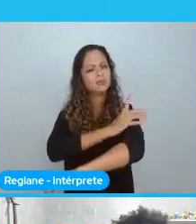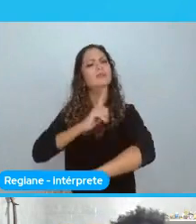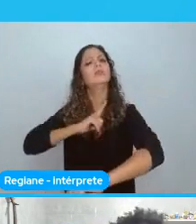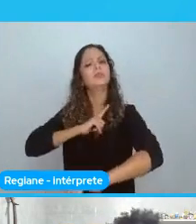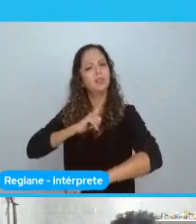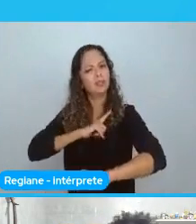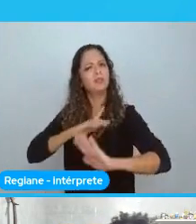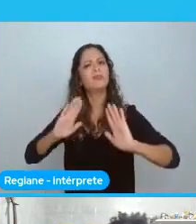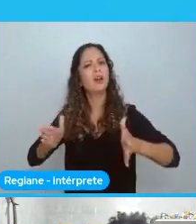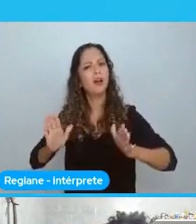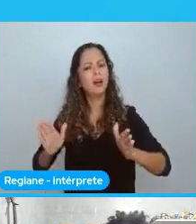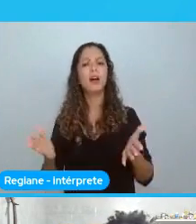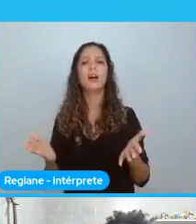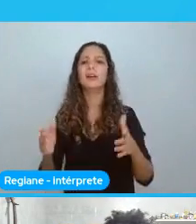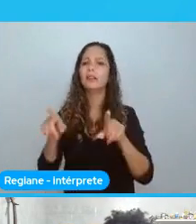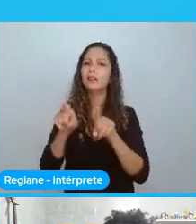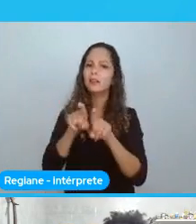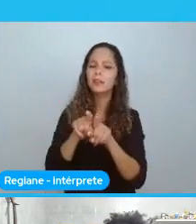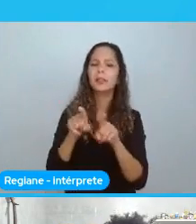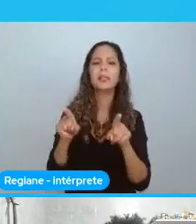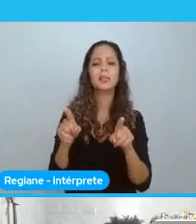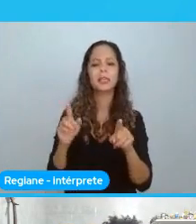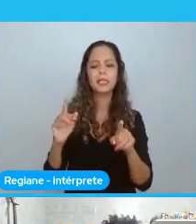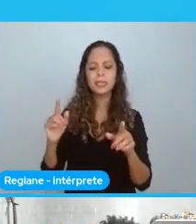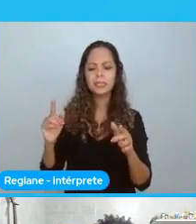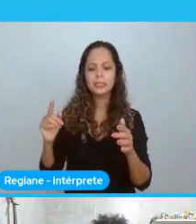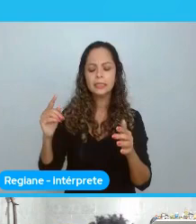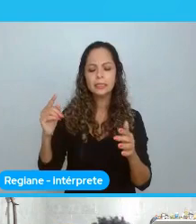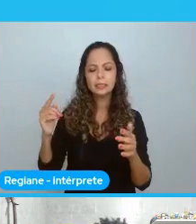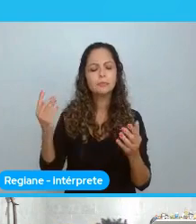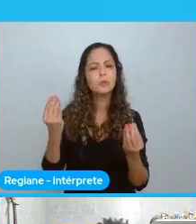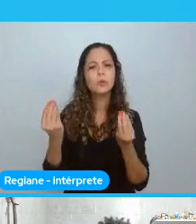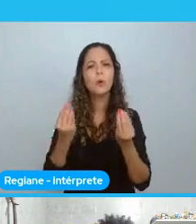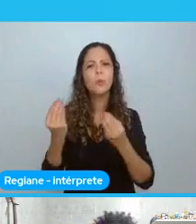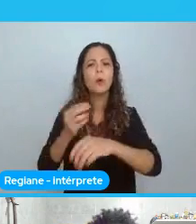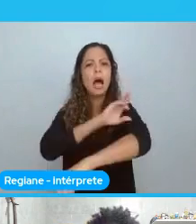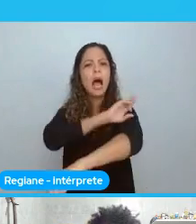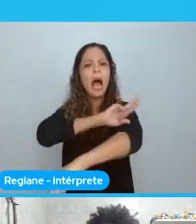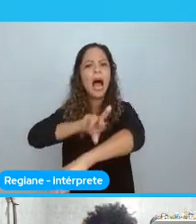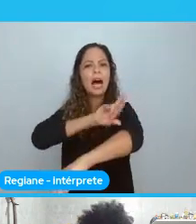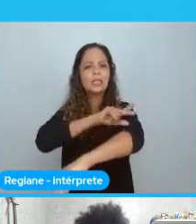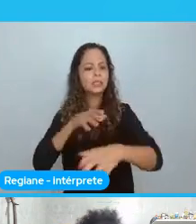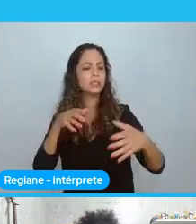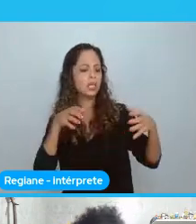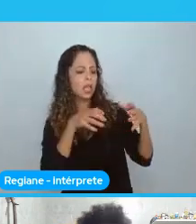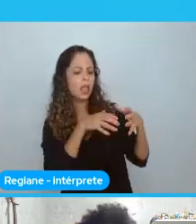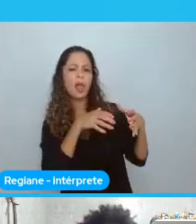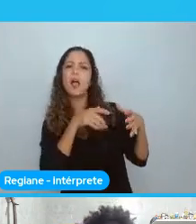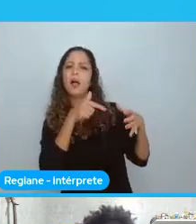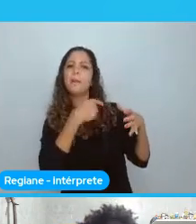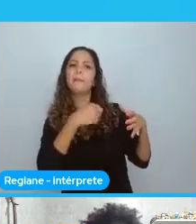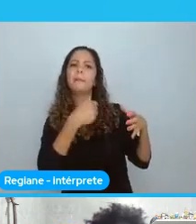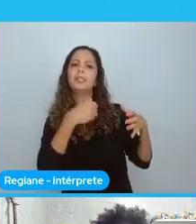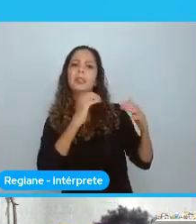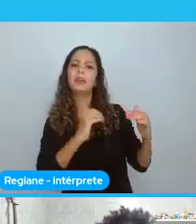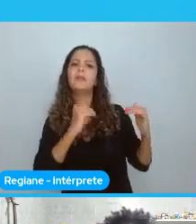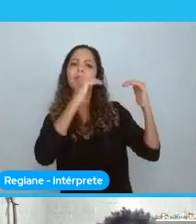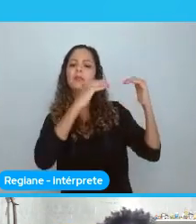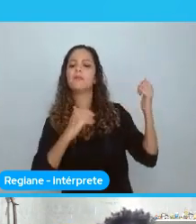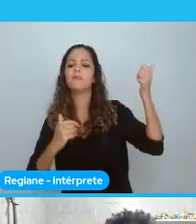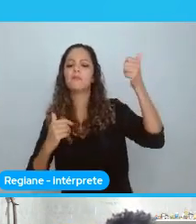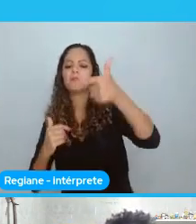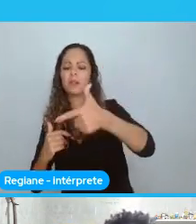Toda essa construção. Toda essa. Idealização. De que uma raça. Precisa ser superior a outra. Ela vem. Veio das pessoas brancas.